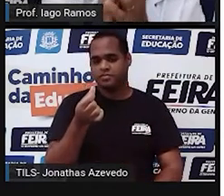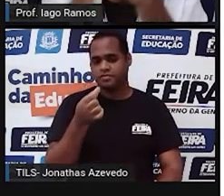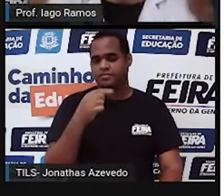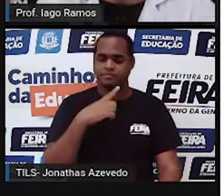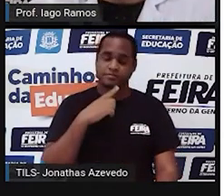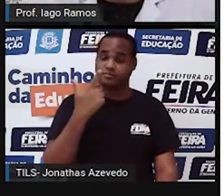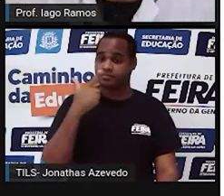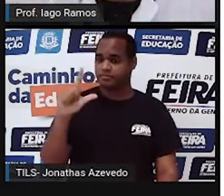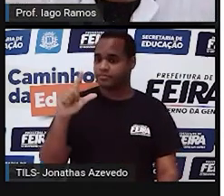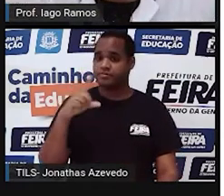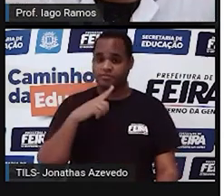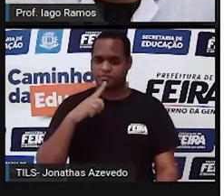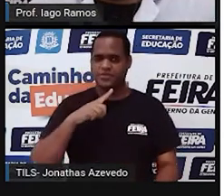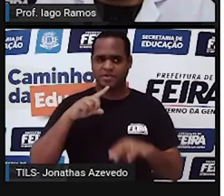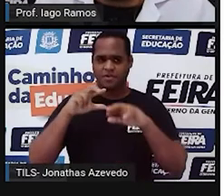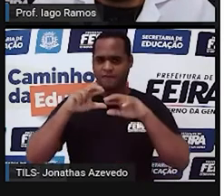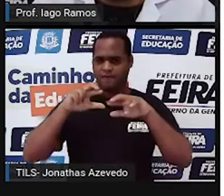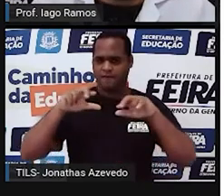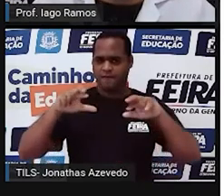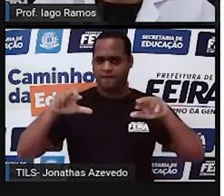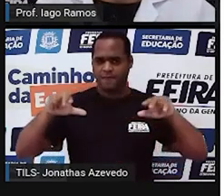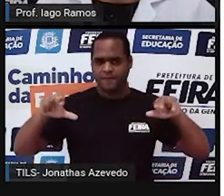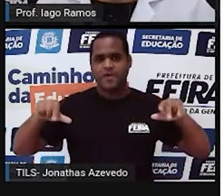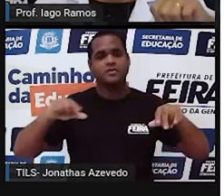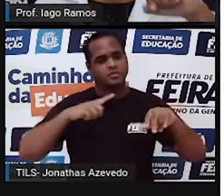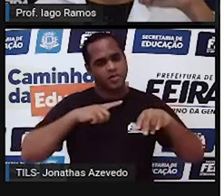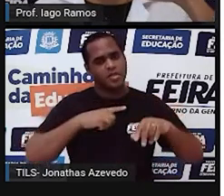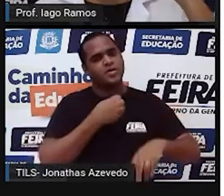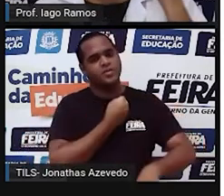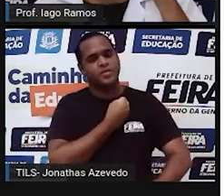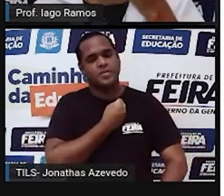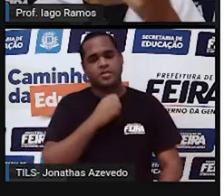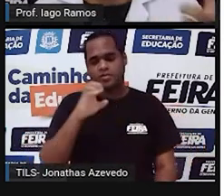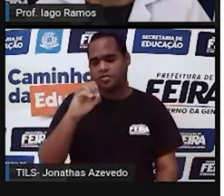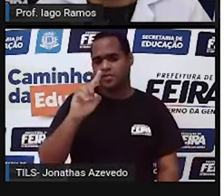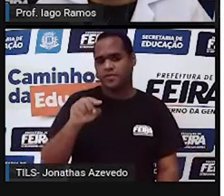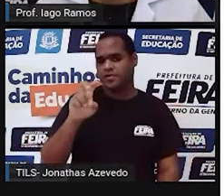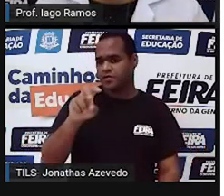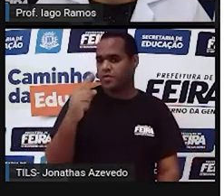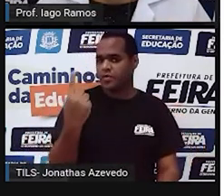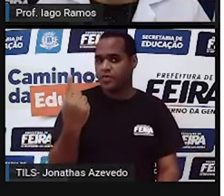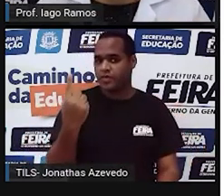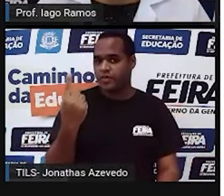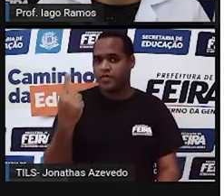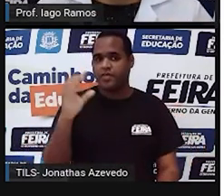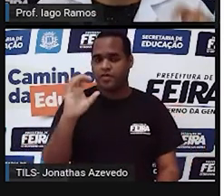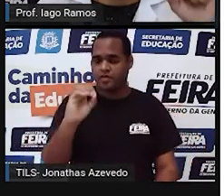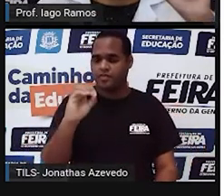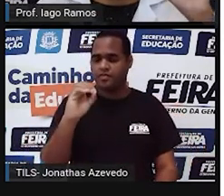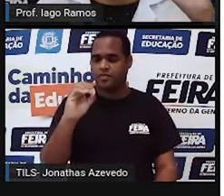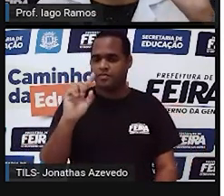infinitos números. Pode ter o 0,51, o 0